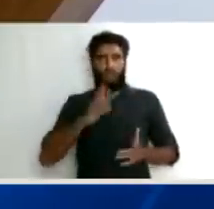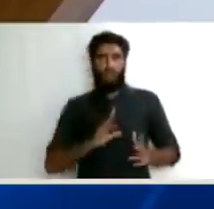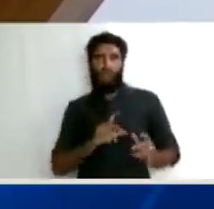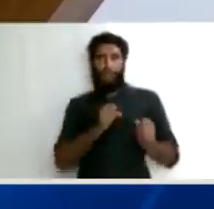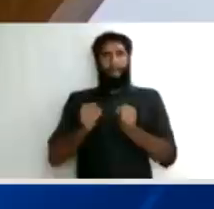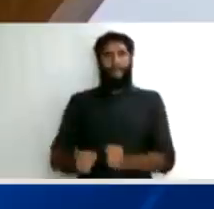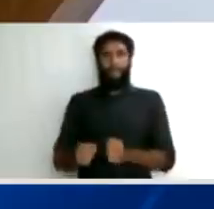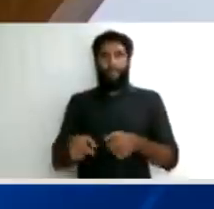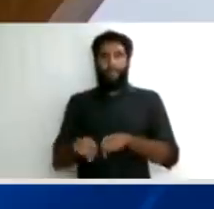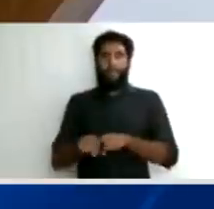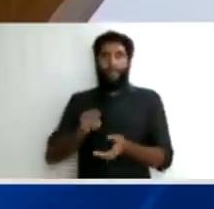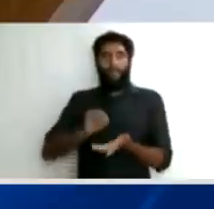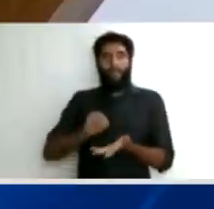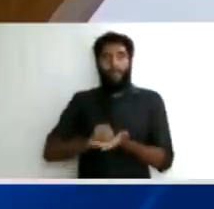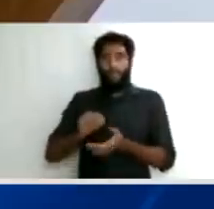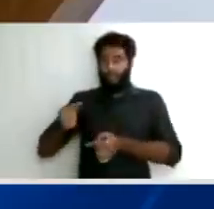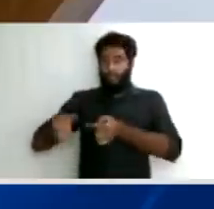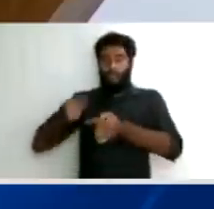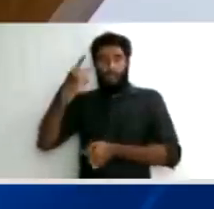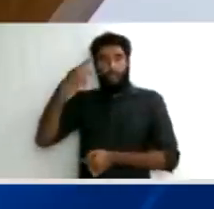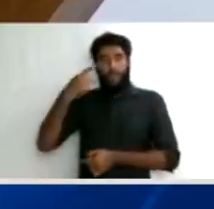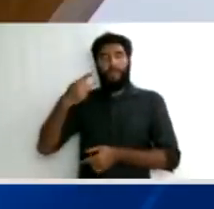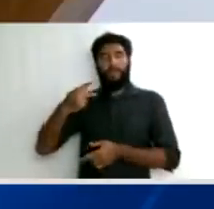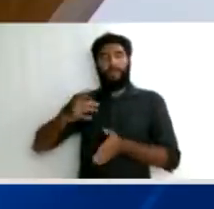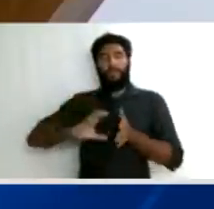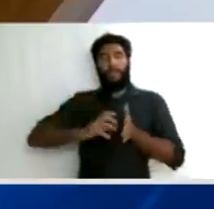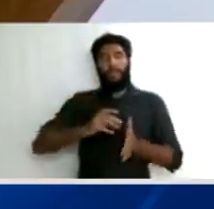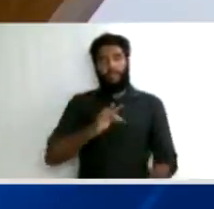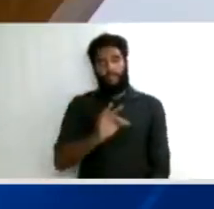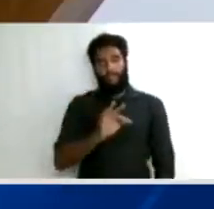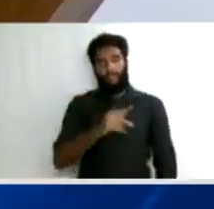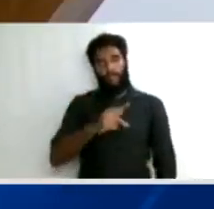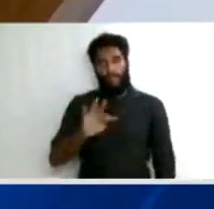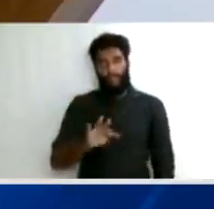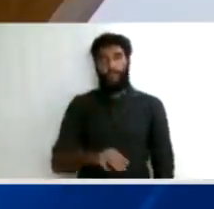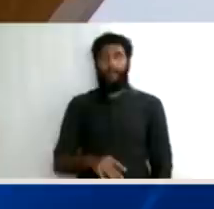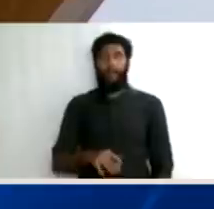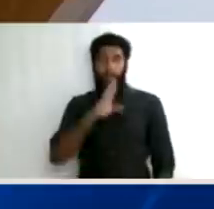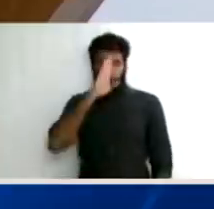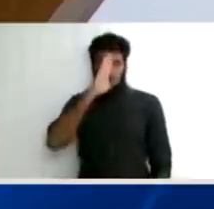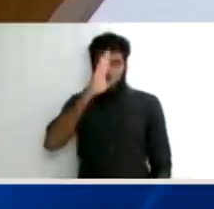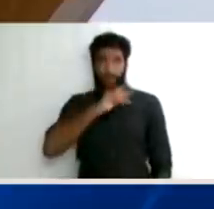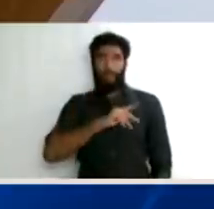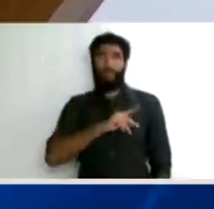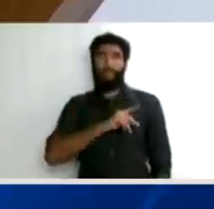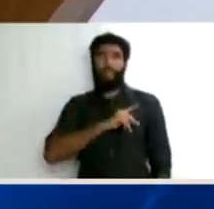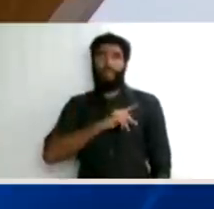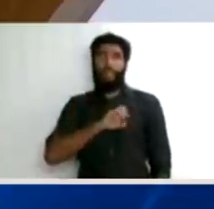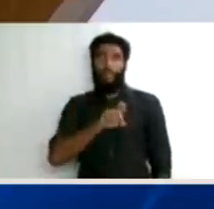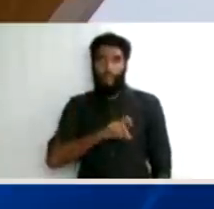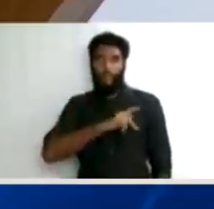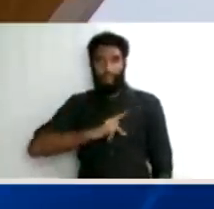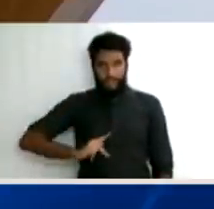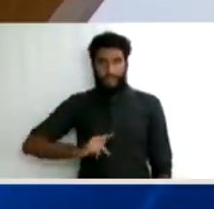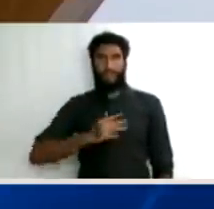vi isso daí, porque habeas corpus, ele não é utilizado para reexame de prova. Habeas